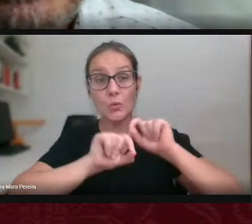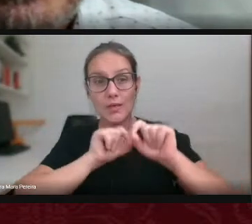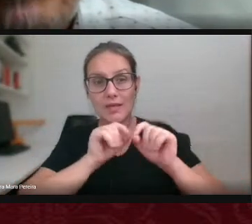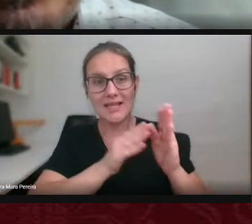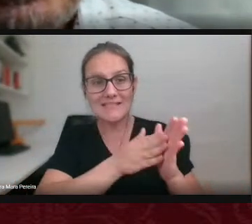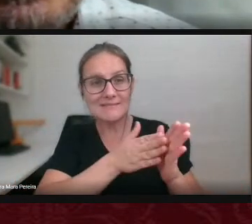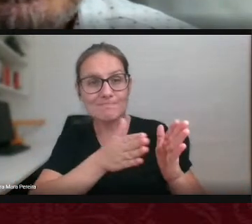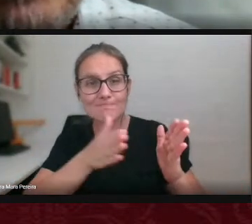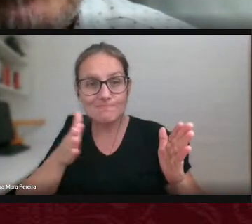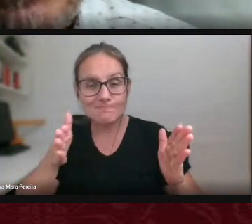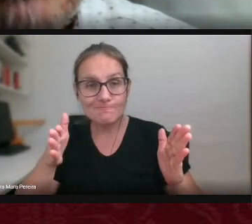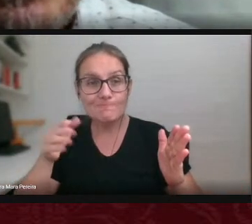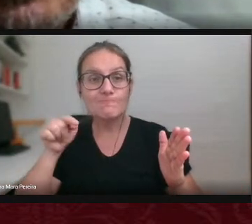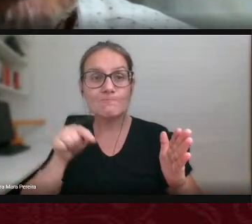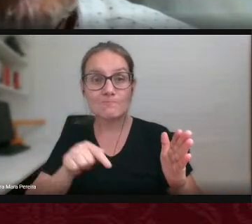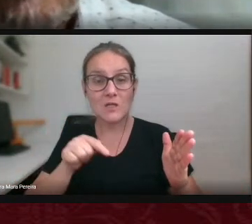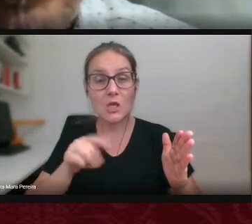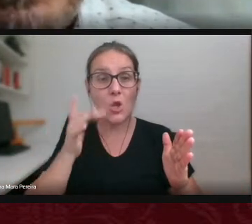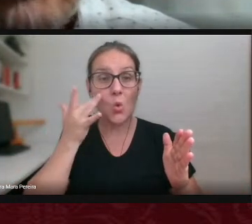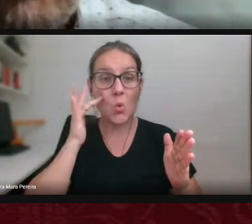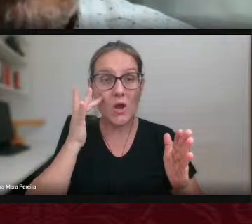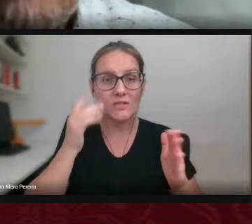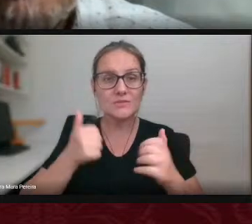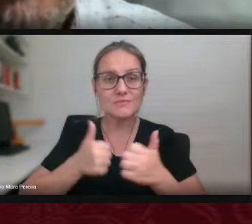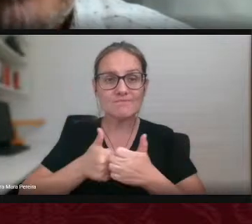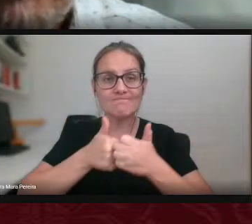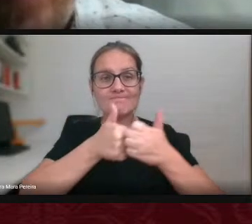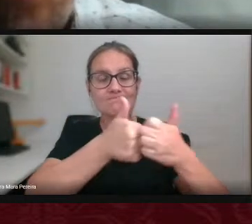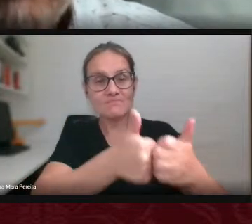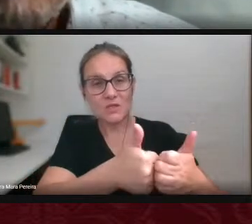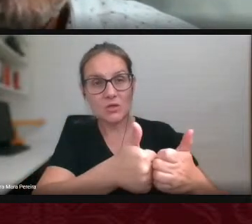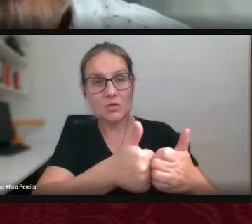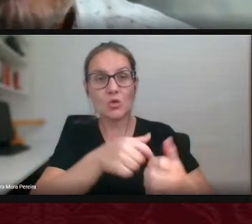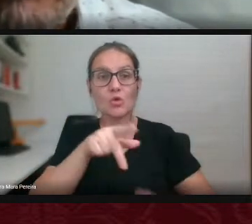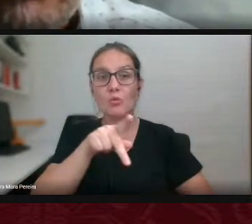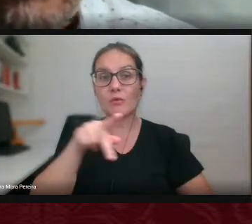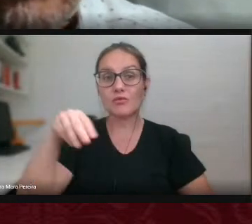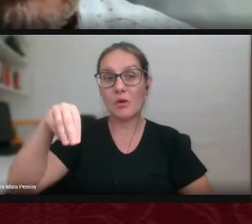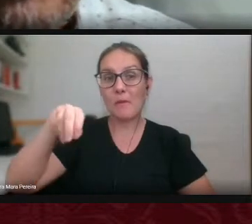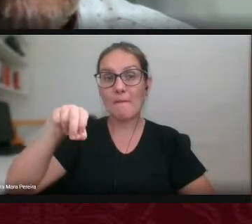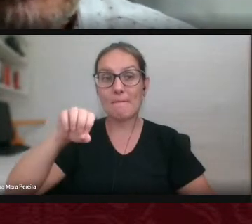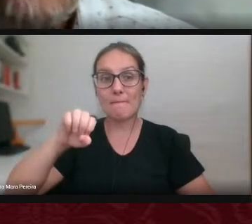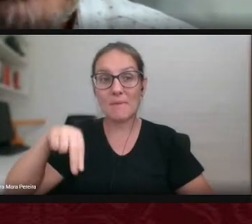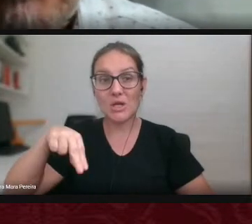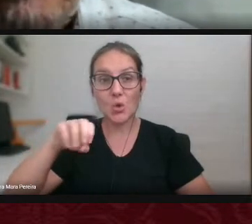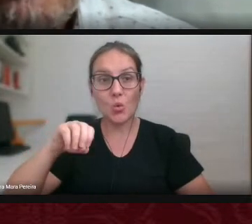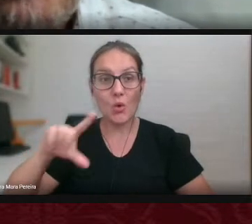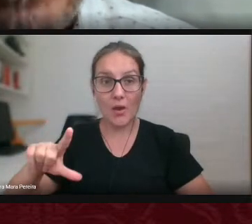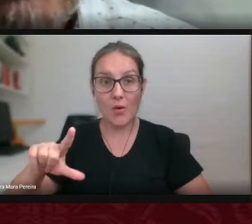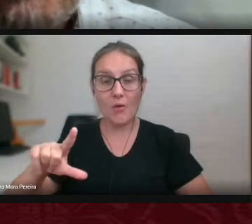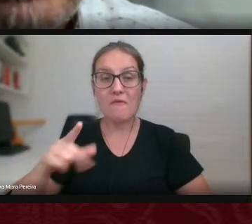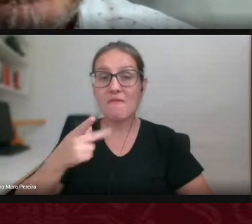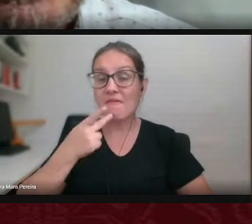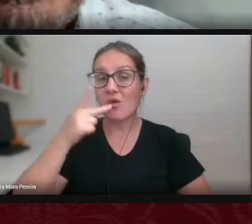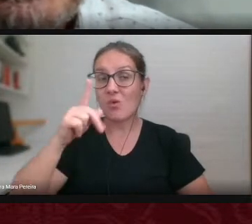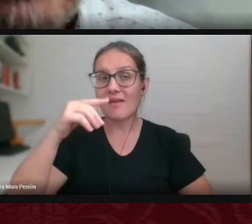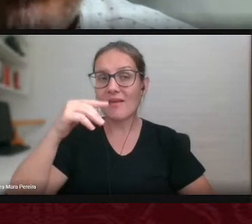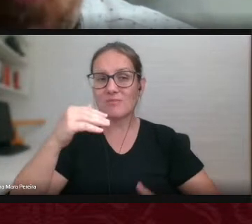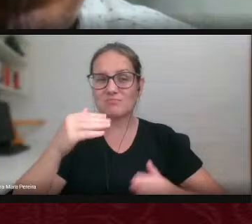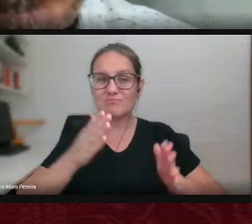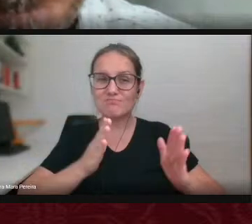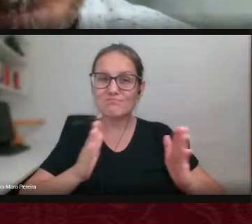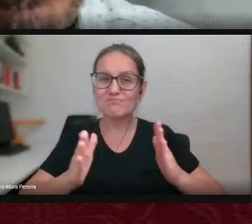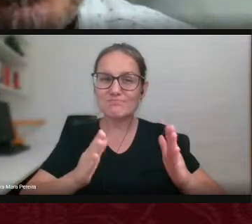que eu acho que também caminha junto com aquilo que o professor Manuel colocou a pouco que é um processo de